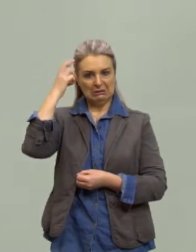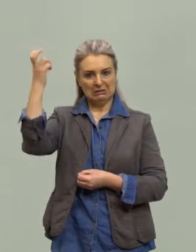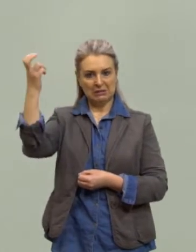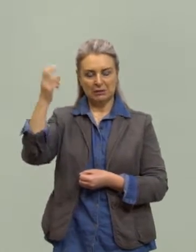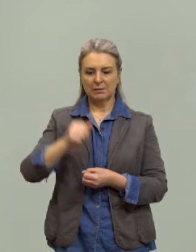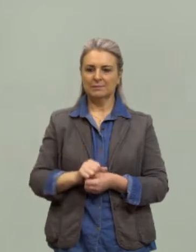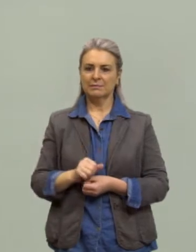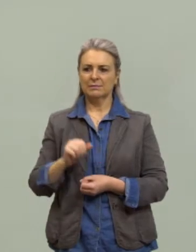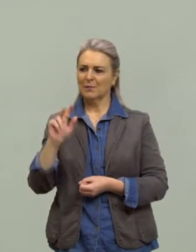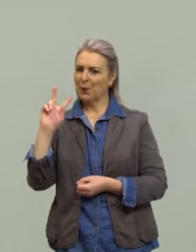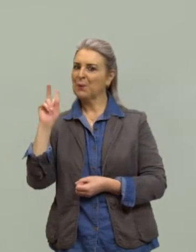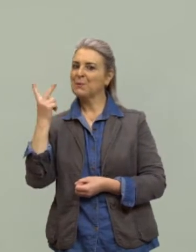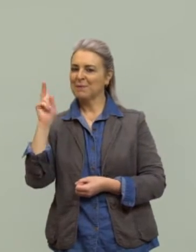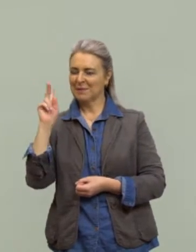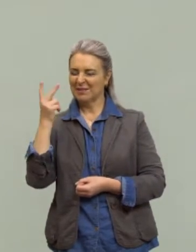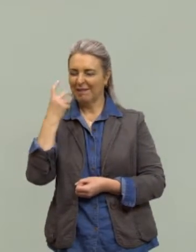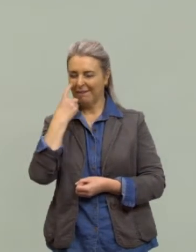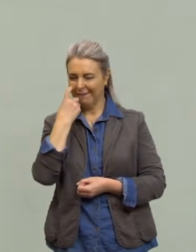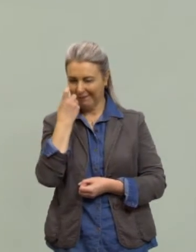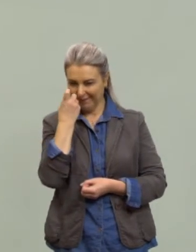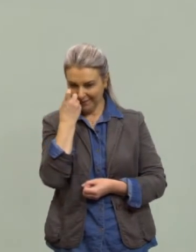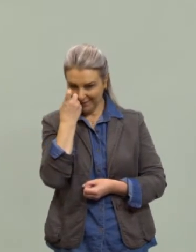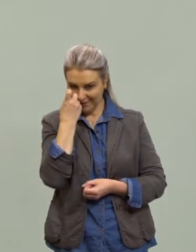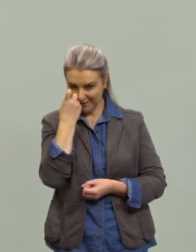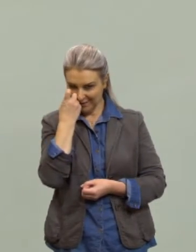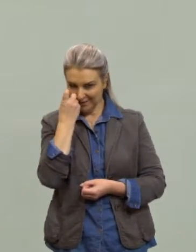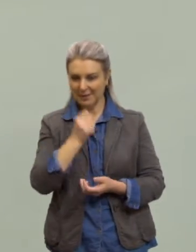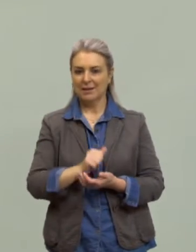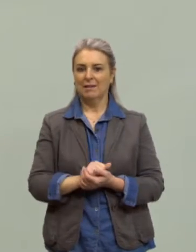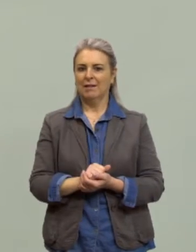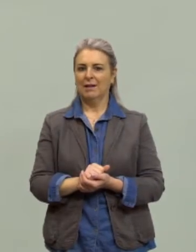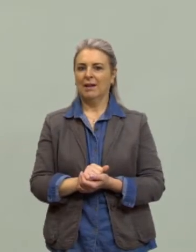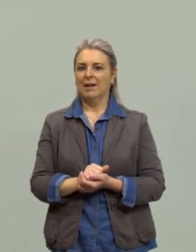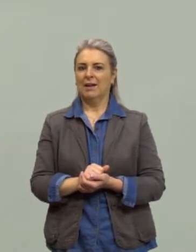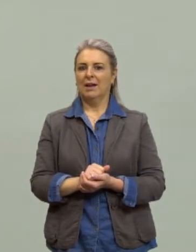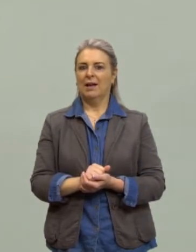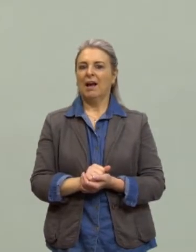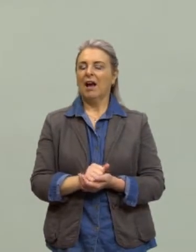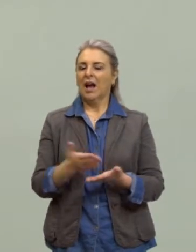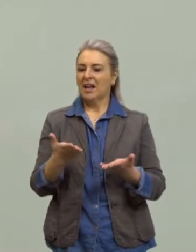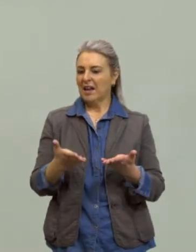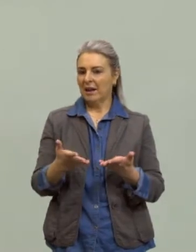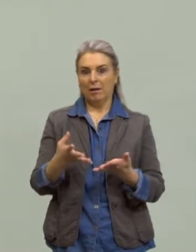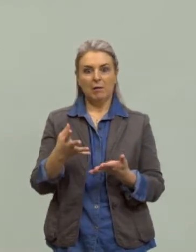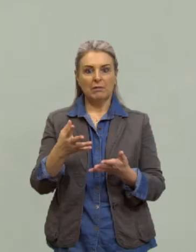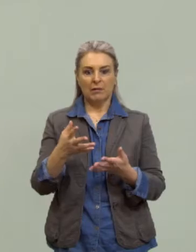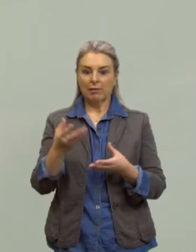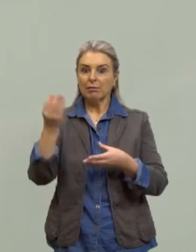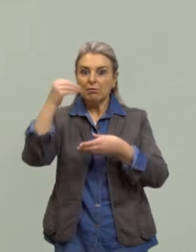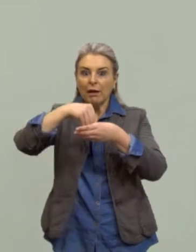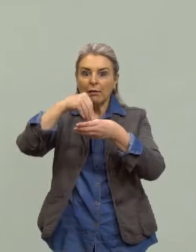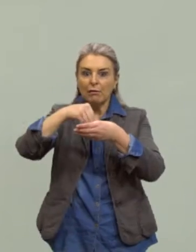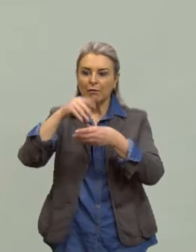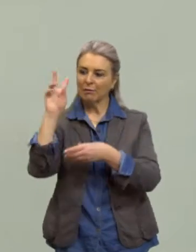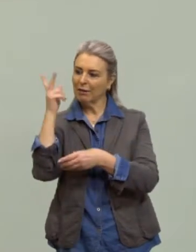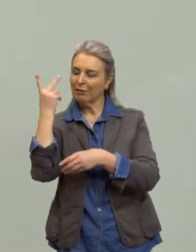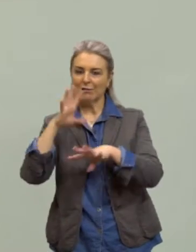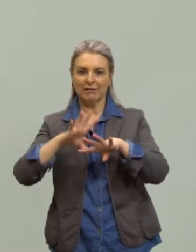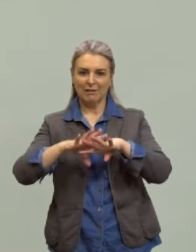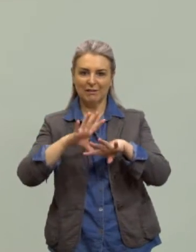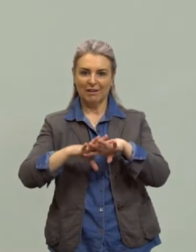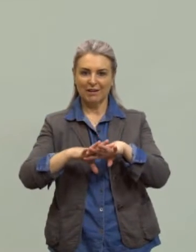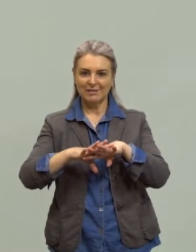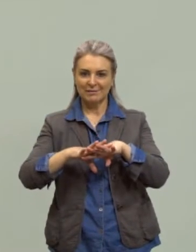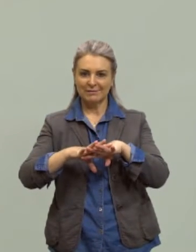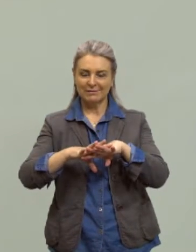curiosa. É uma historinha que, como eu disse para vocês, está presente na história da matemática. Ela nos encanta, né? Então,